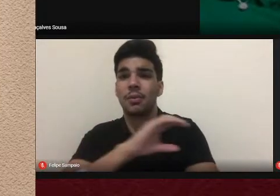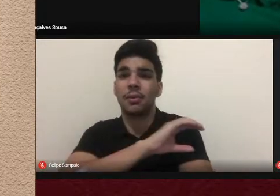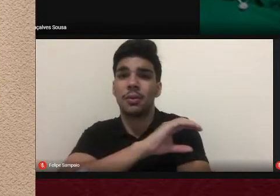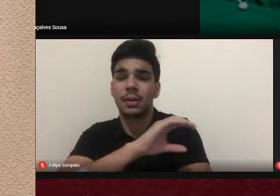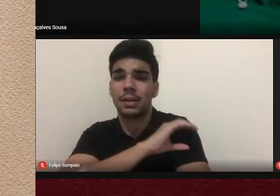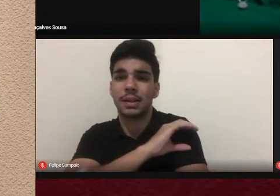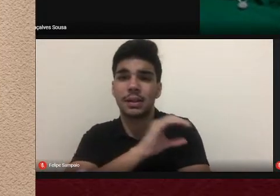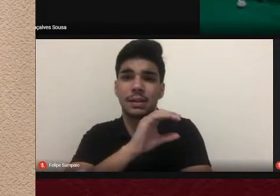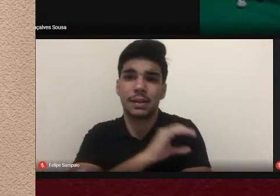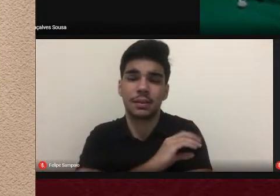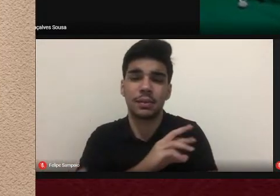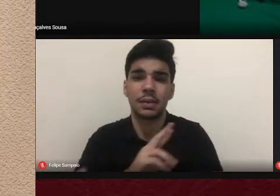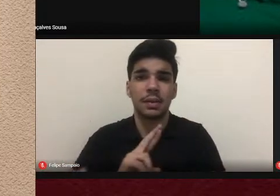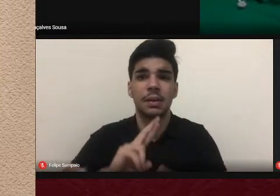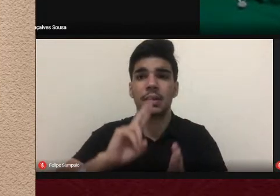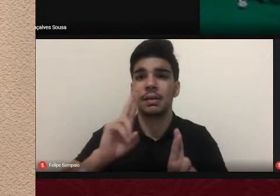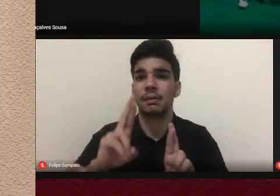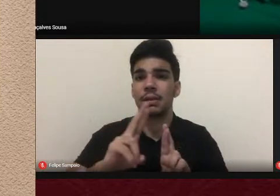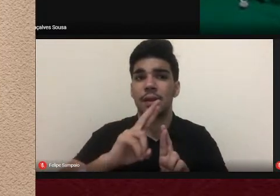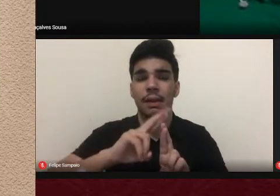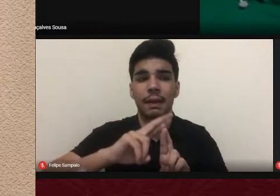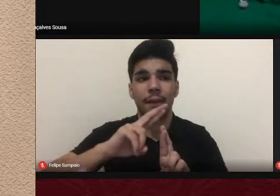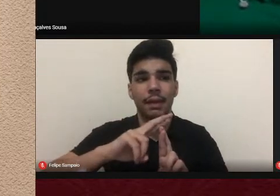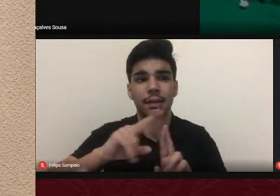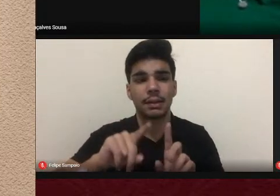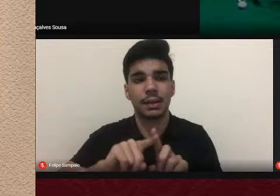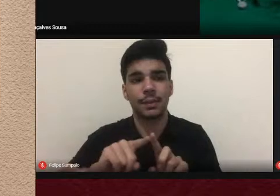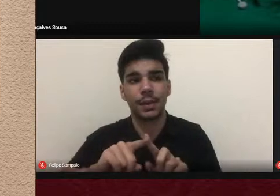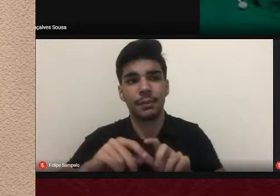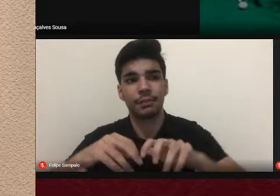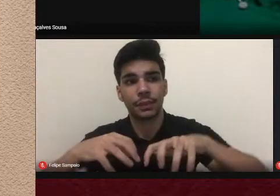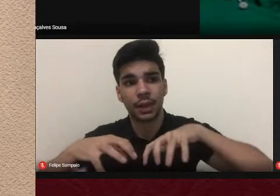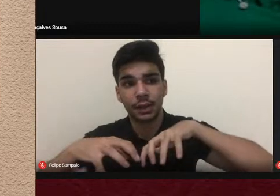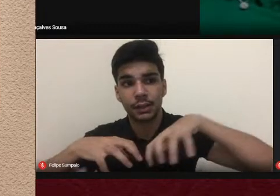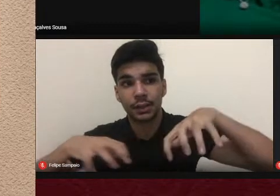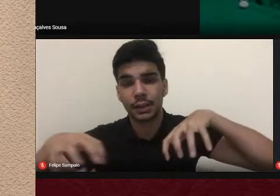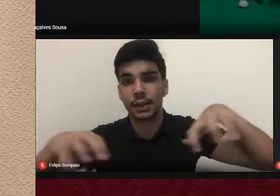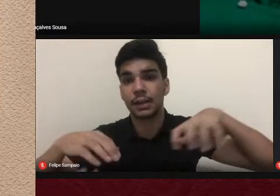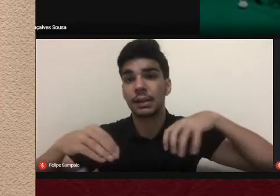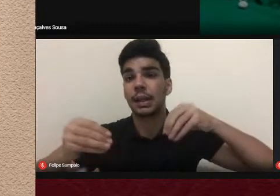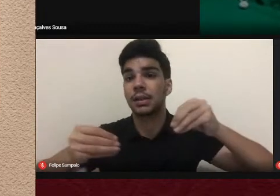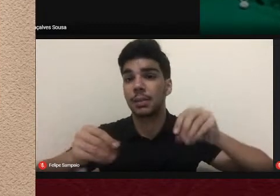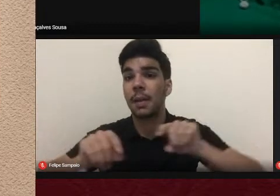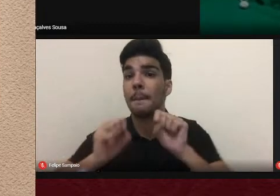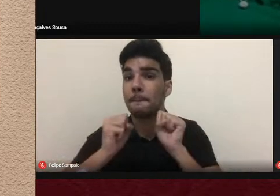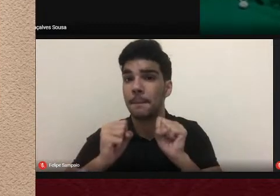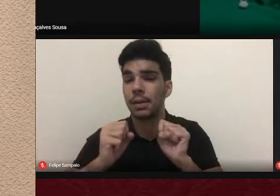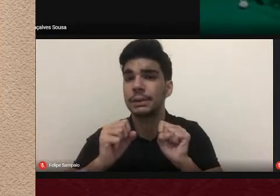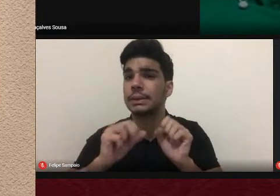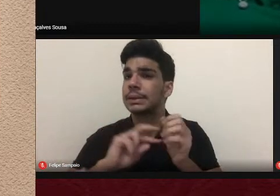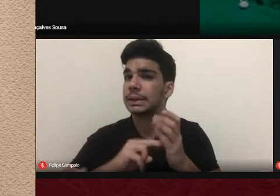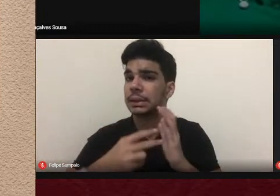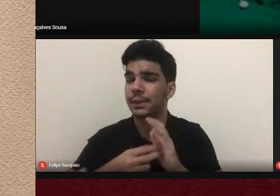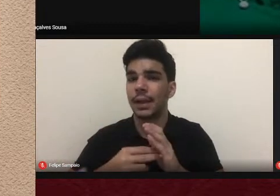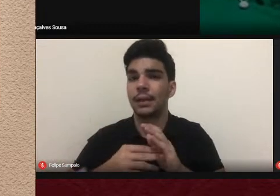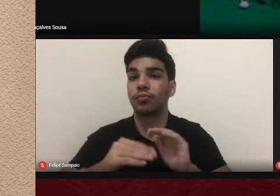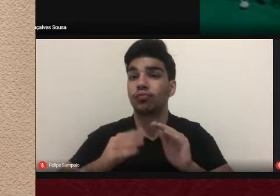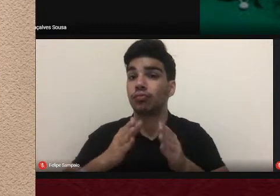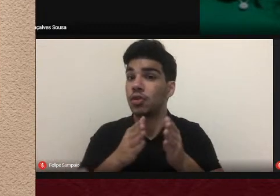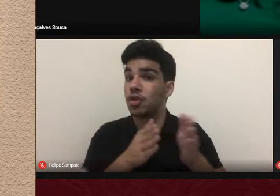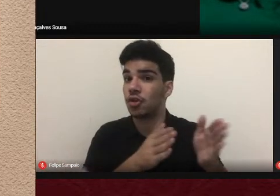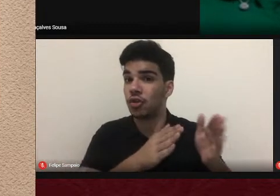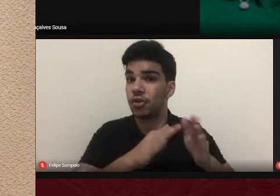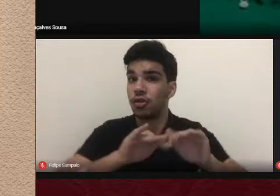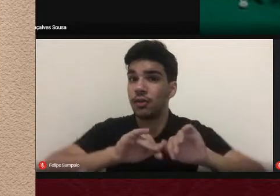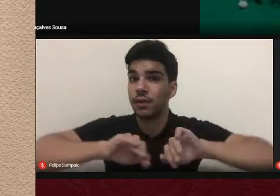autores vale lembrar que desdobrar também pode significar dividir reordenar e aí reside o prazer da